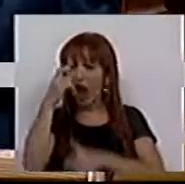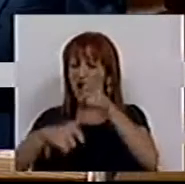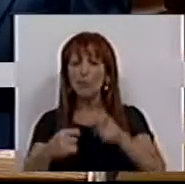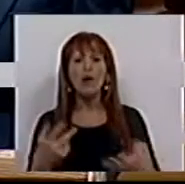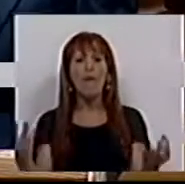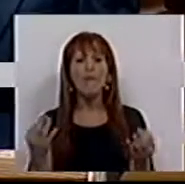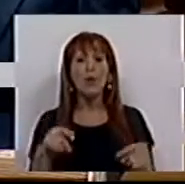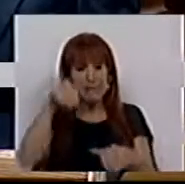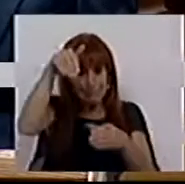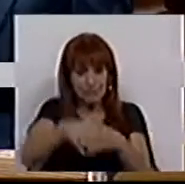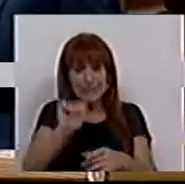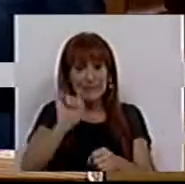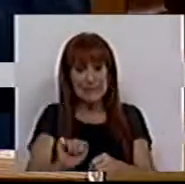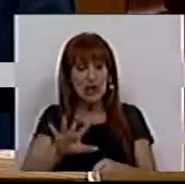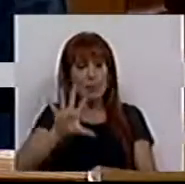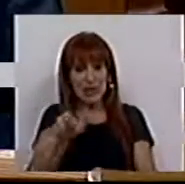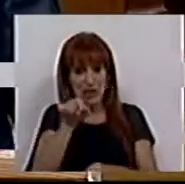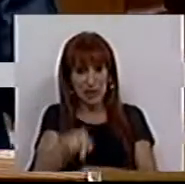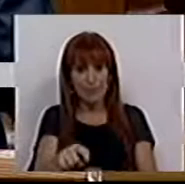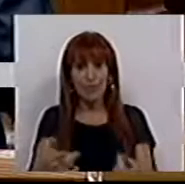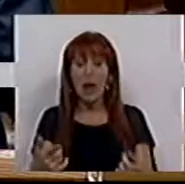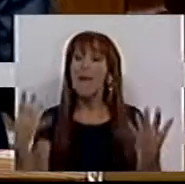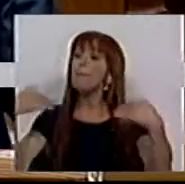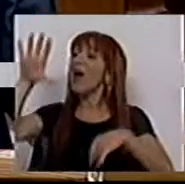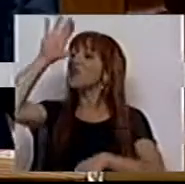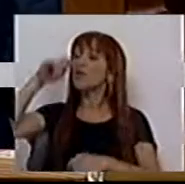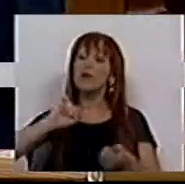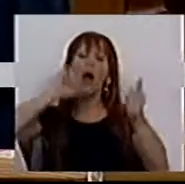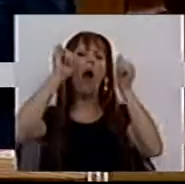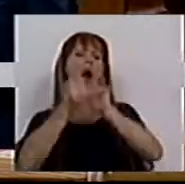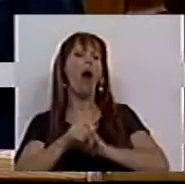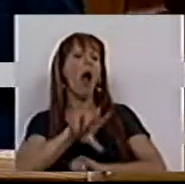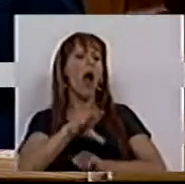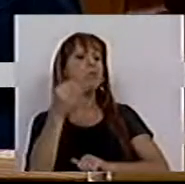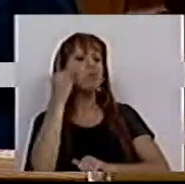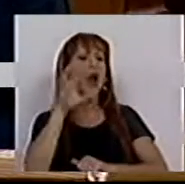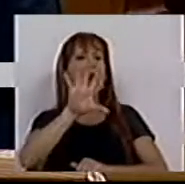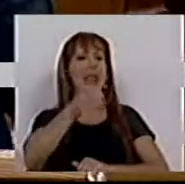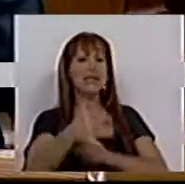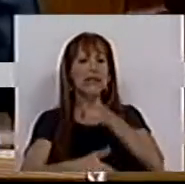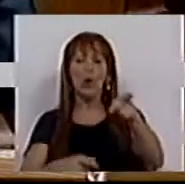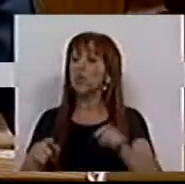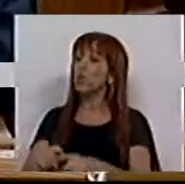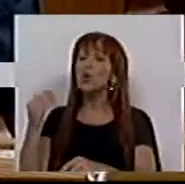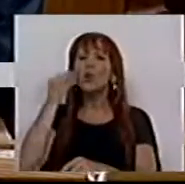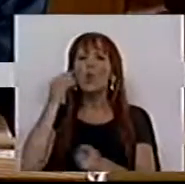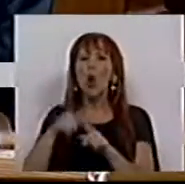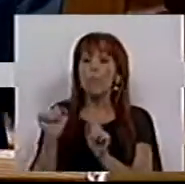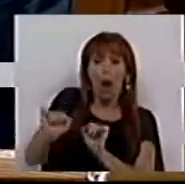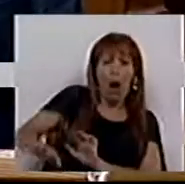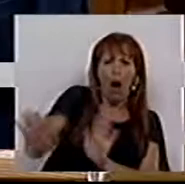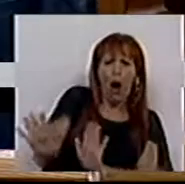pessoas que realmente fazem parte deste país. Mas o Governo transformou o Estado da Nação num estado de